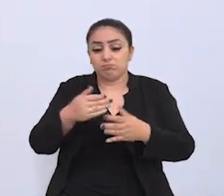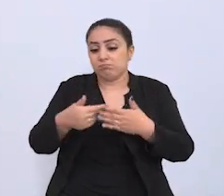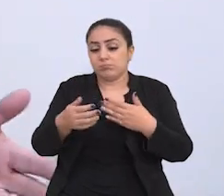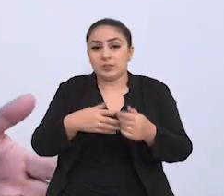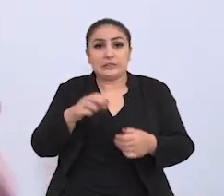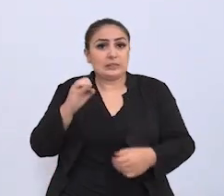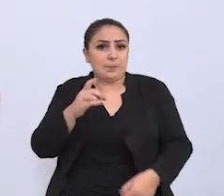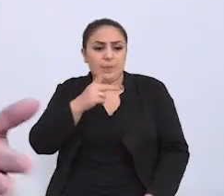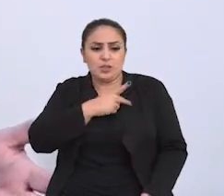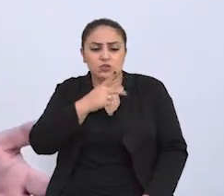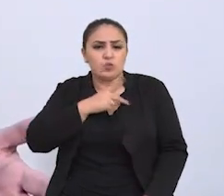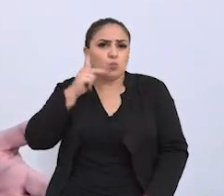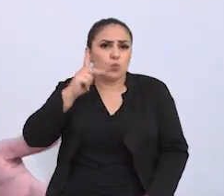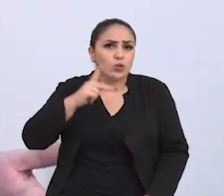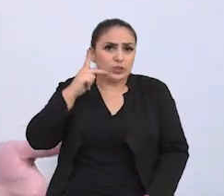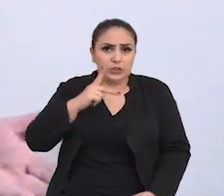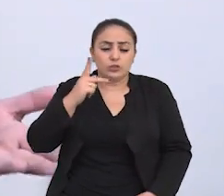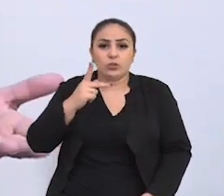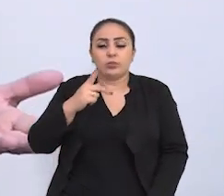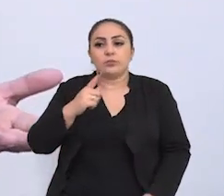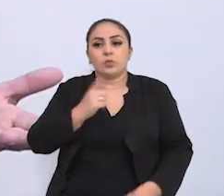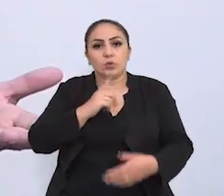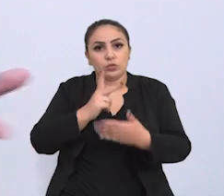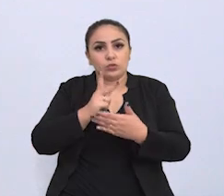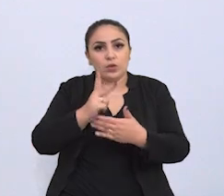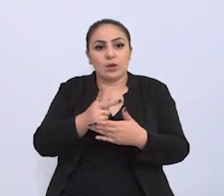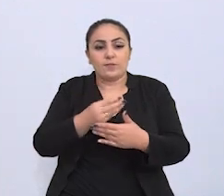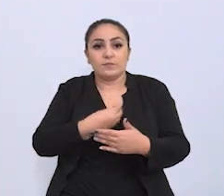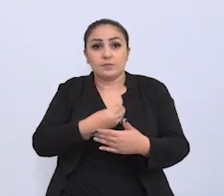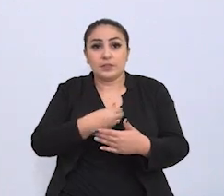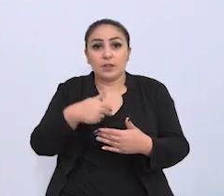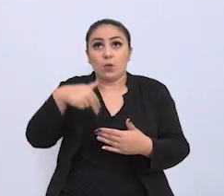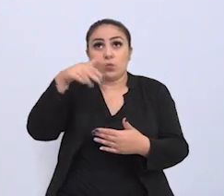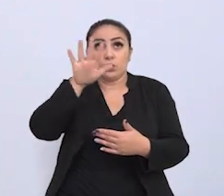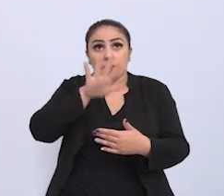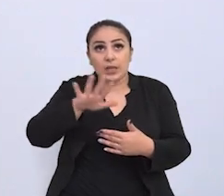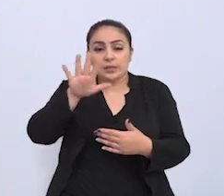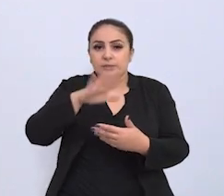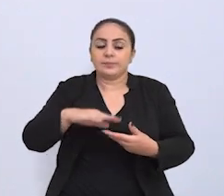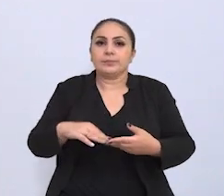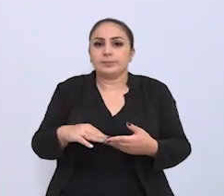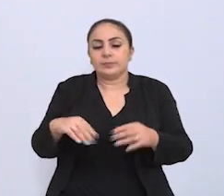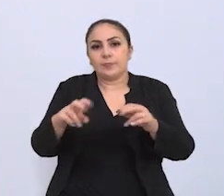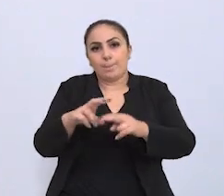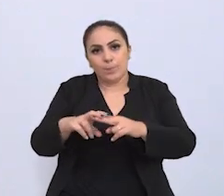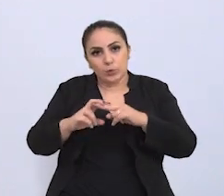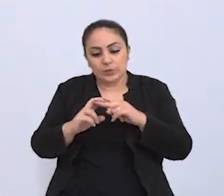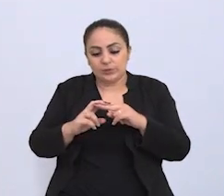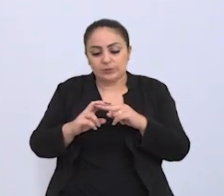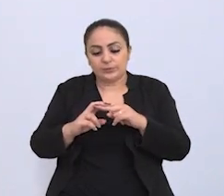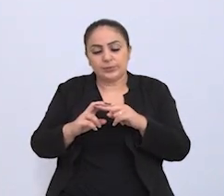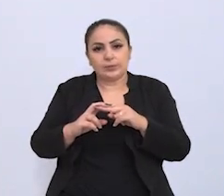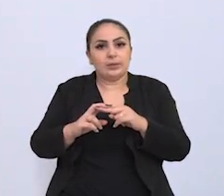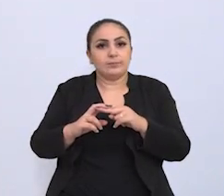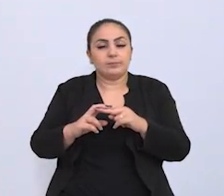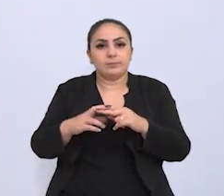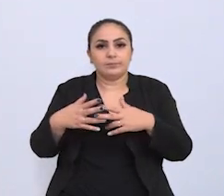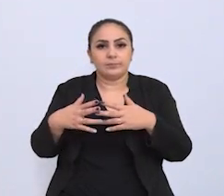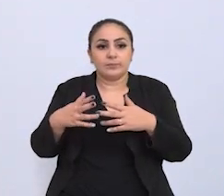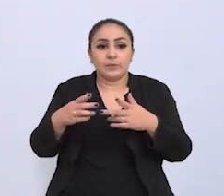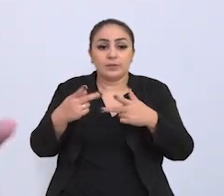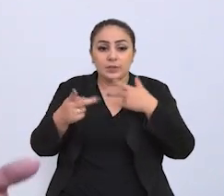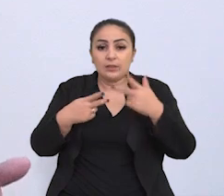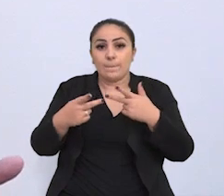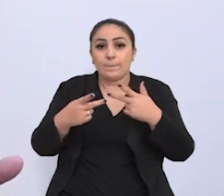independentemente de partido político deu vida ao nordeste né então sem